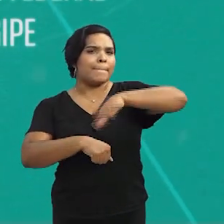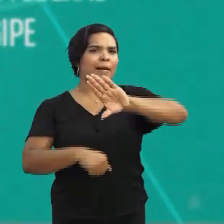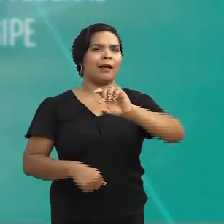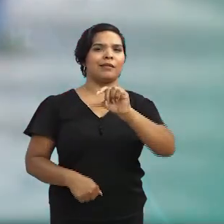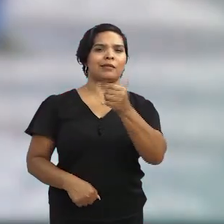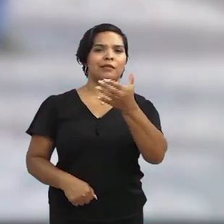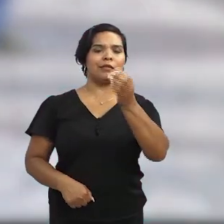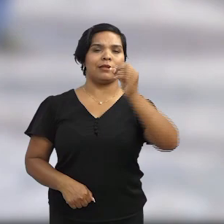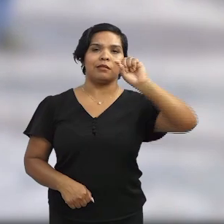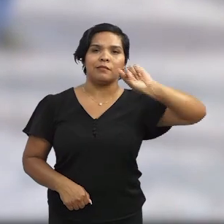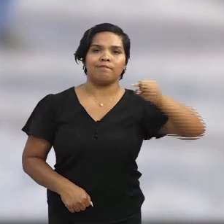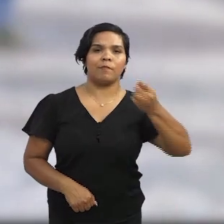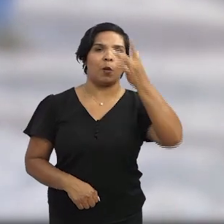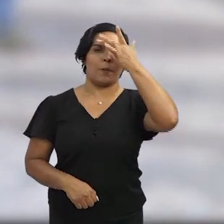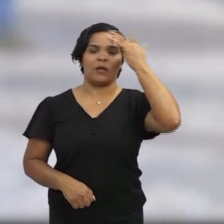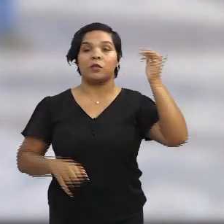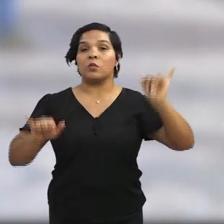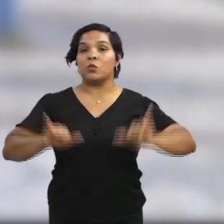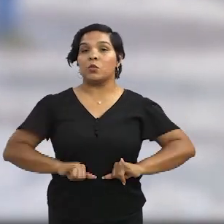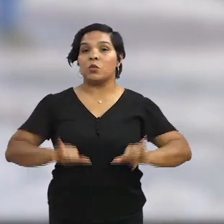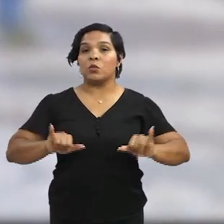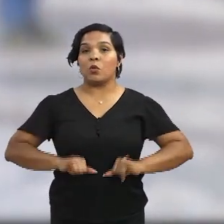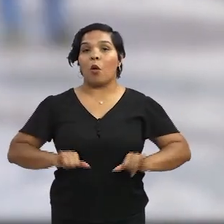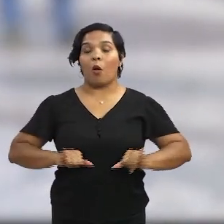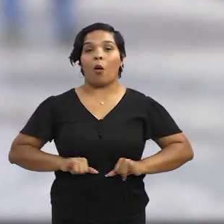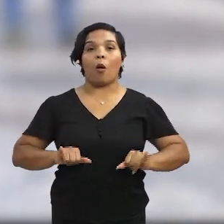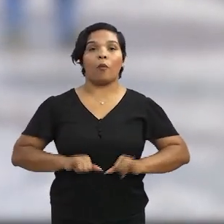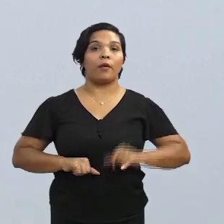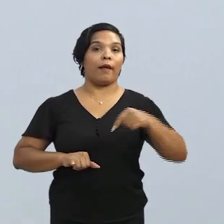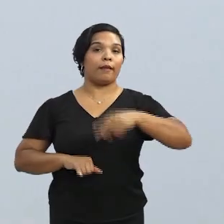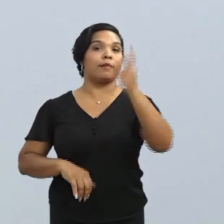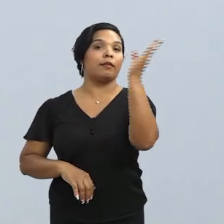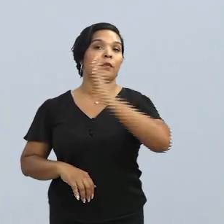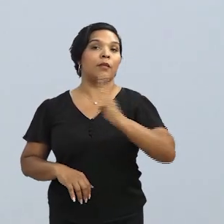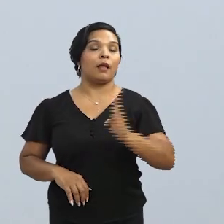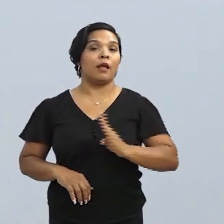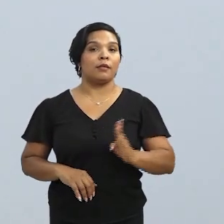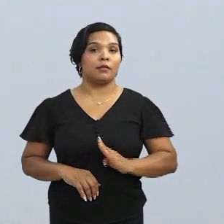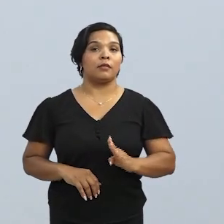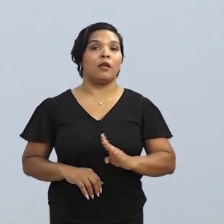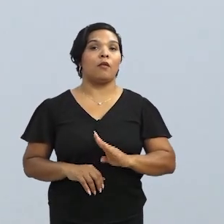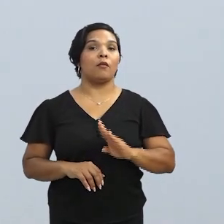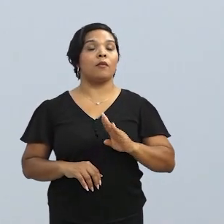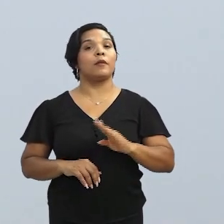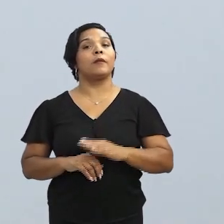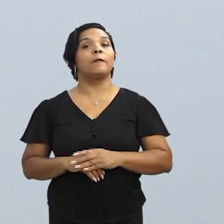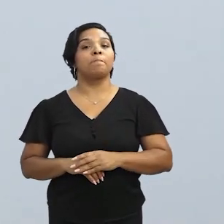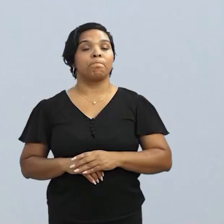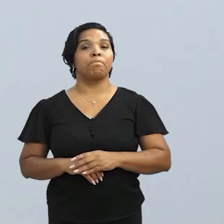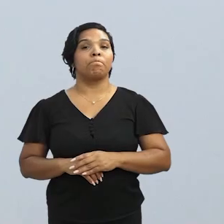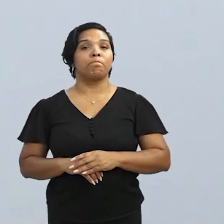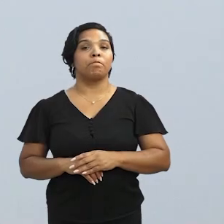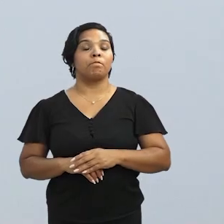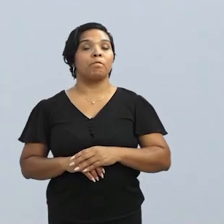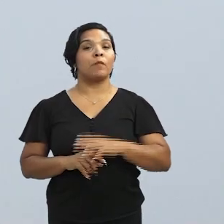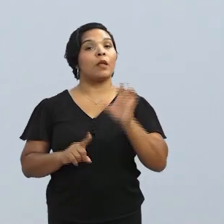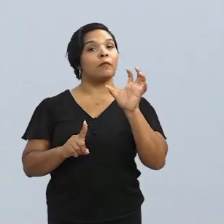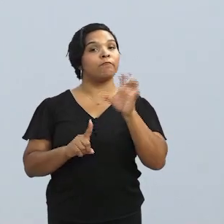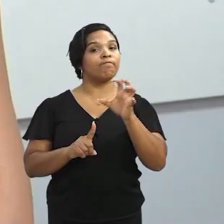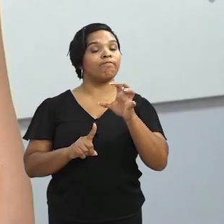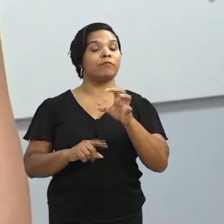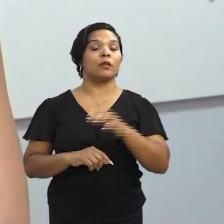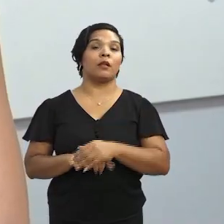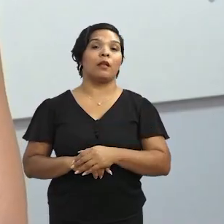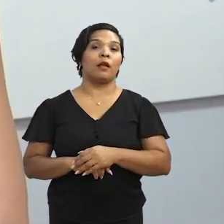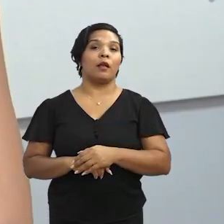Mais de 10 mil pessoas sofrem a cada ano no Brasil com a condição de saúde que afetou a dona de casa, Maria Rosa.